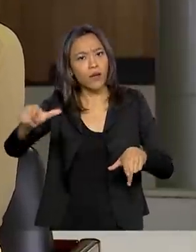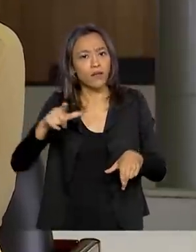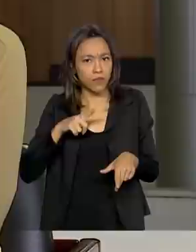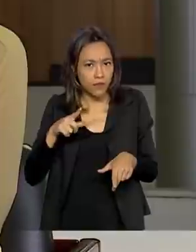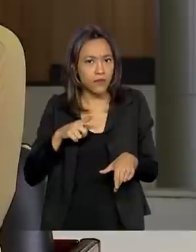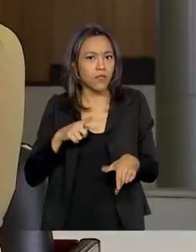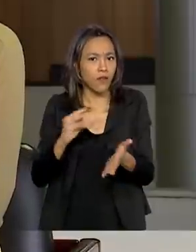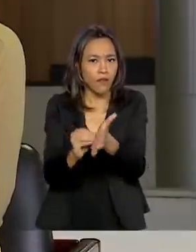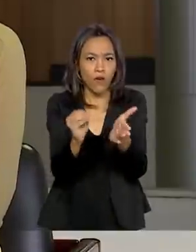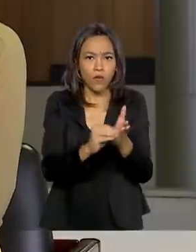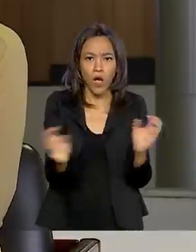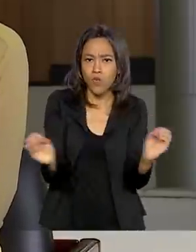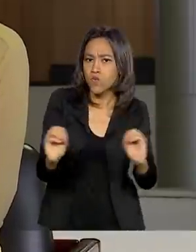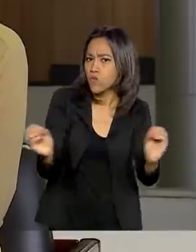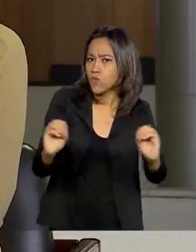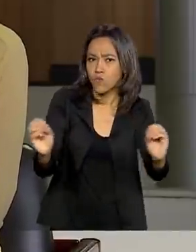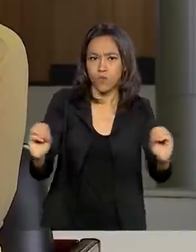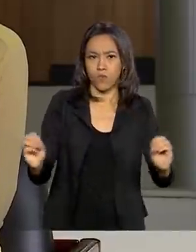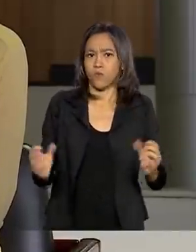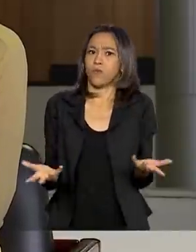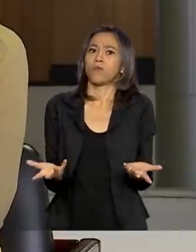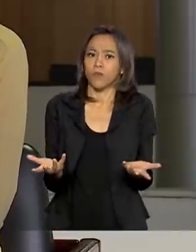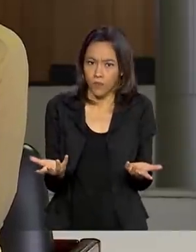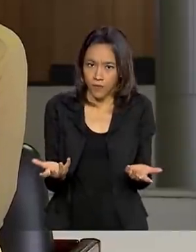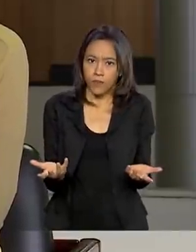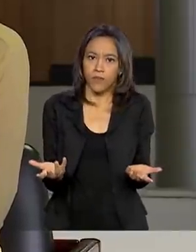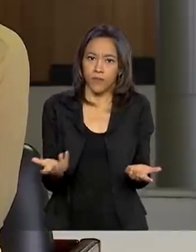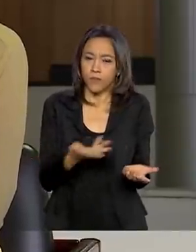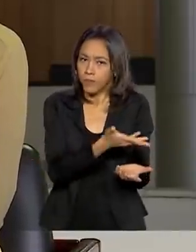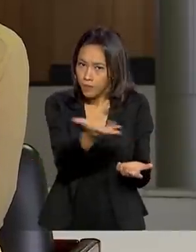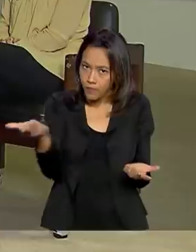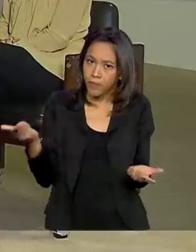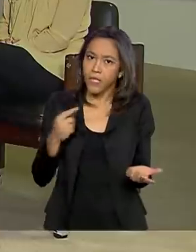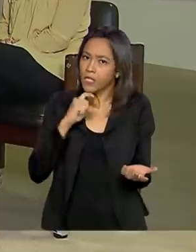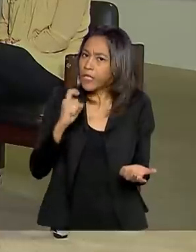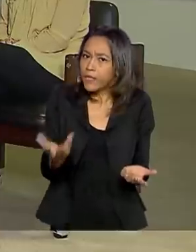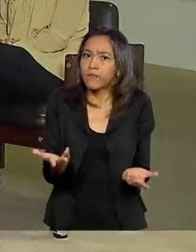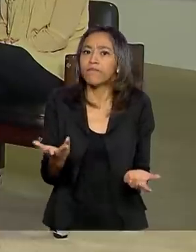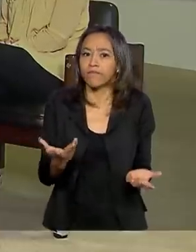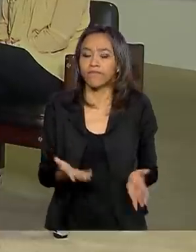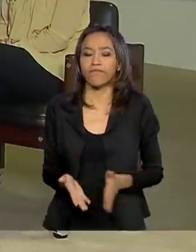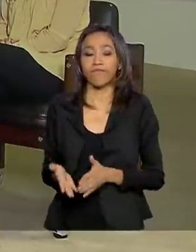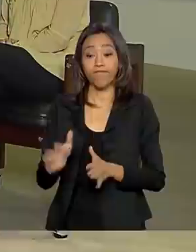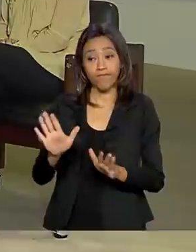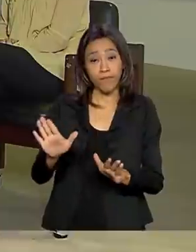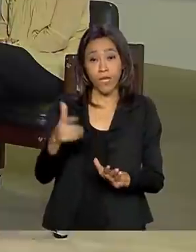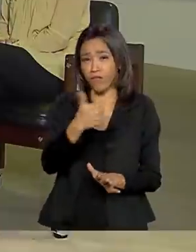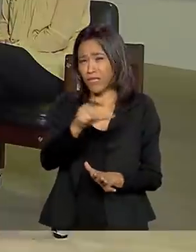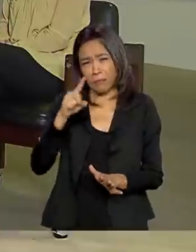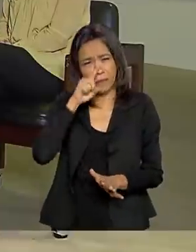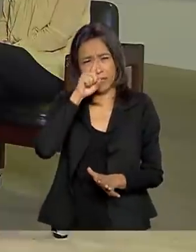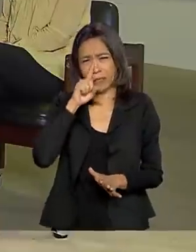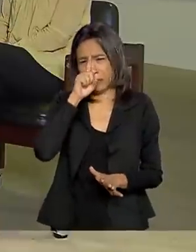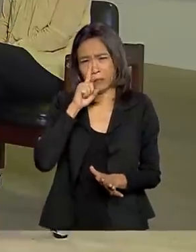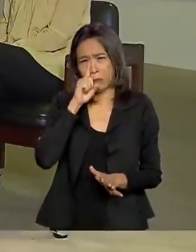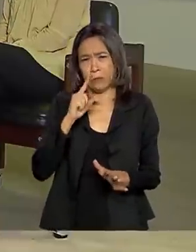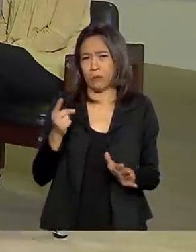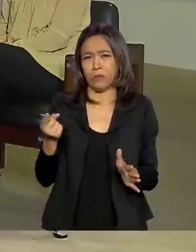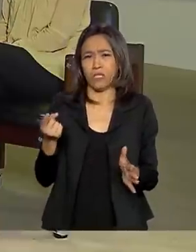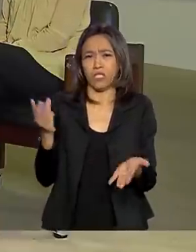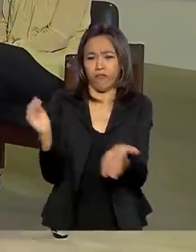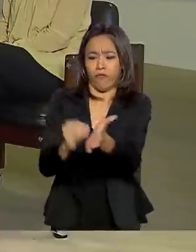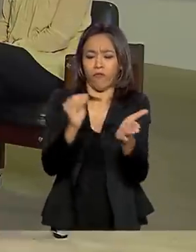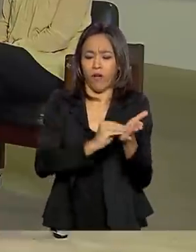abastecimento nos supermercados e para que não falte alimento para ninguém? Bom, não há risco de desabastecimento, acho que essa a principal